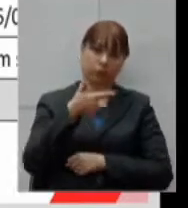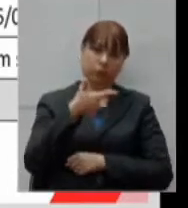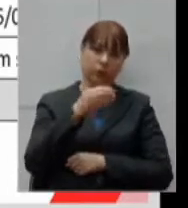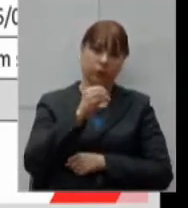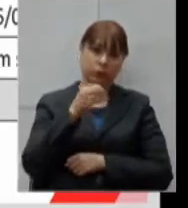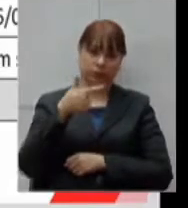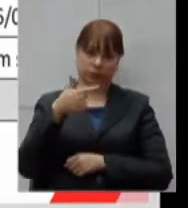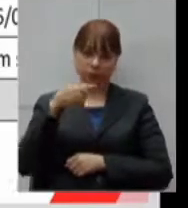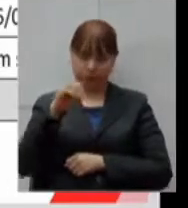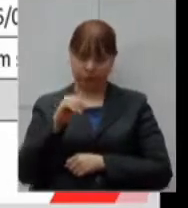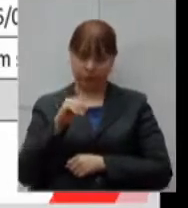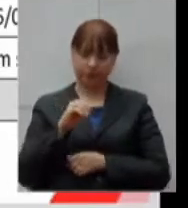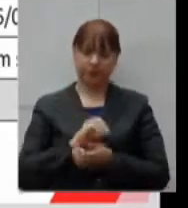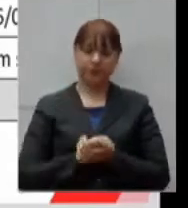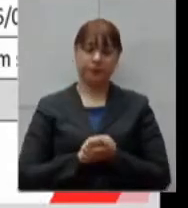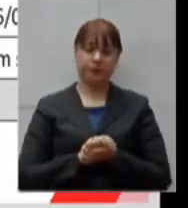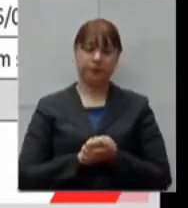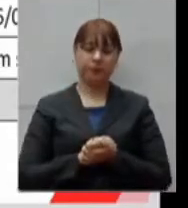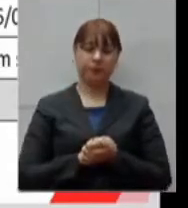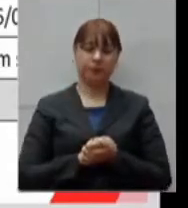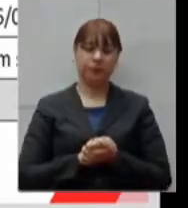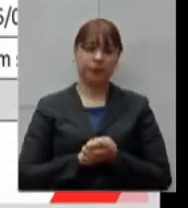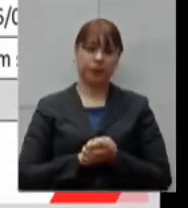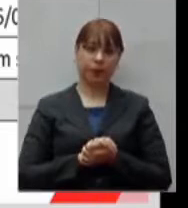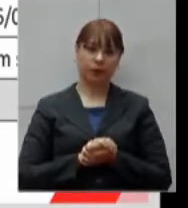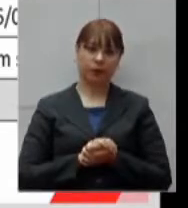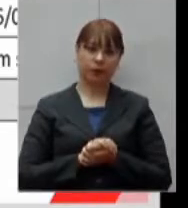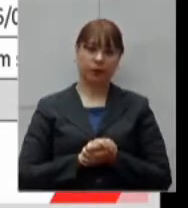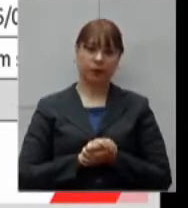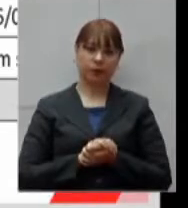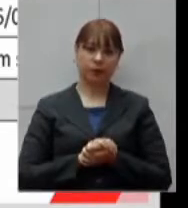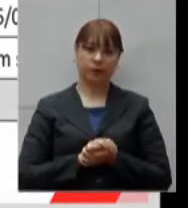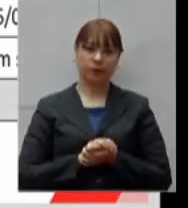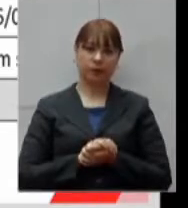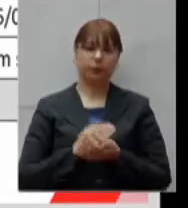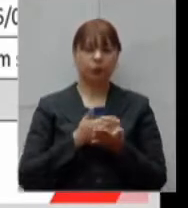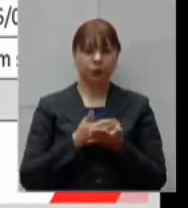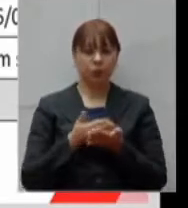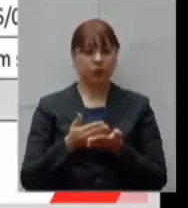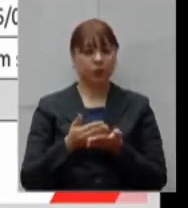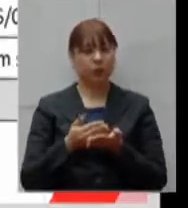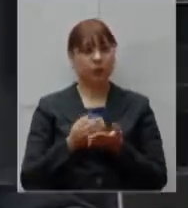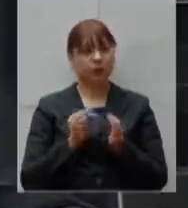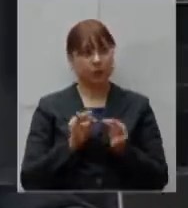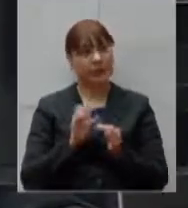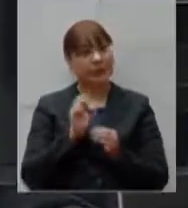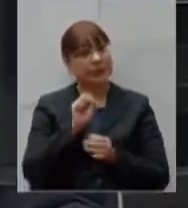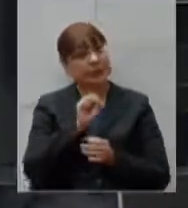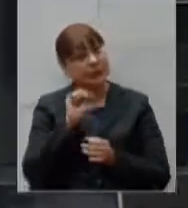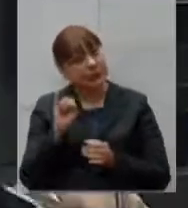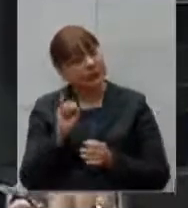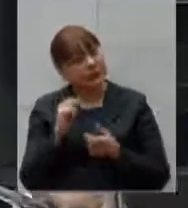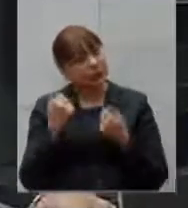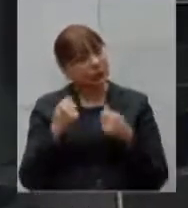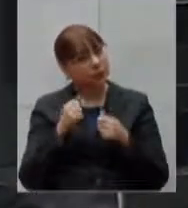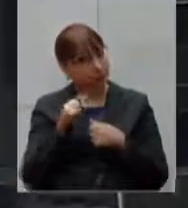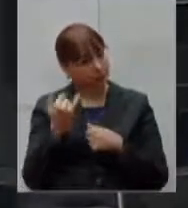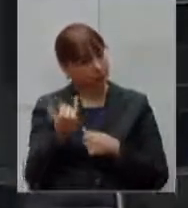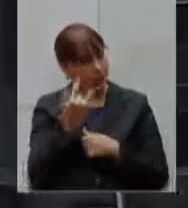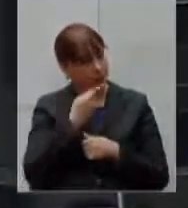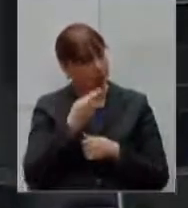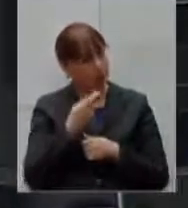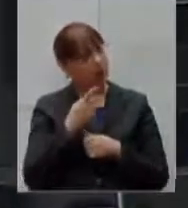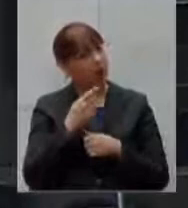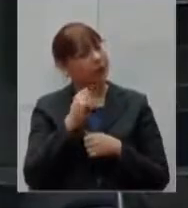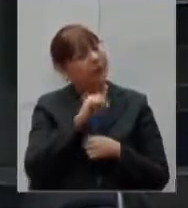Quando efetivamente se necessário, então é importante dizer, e quem